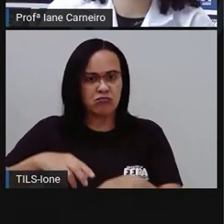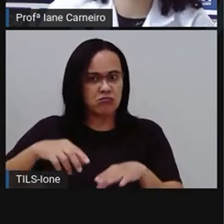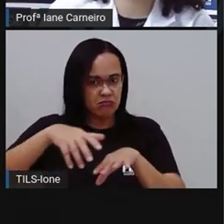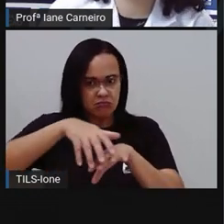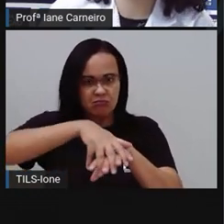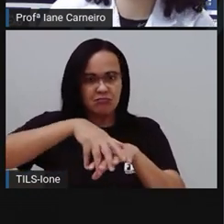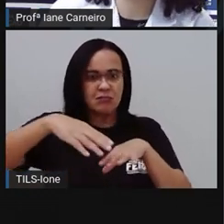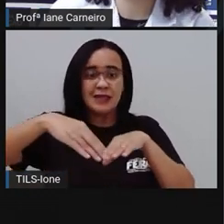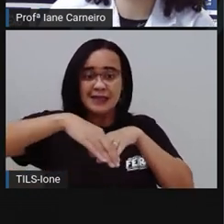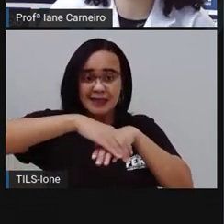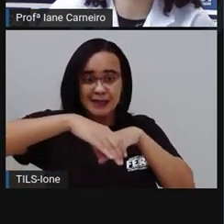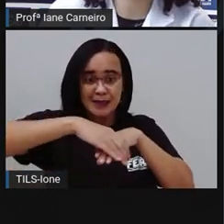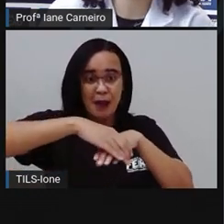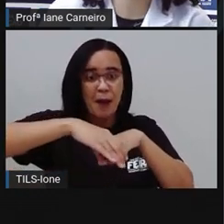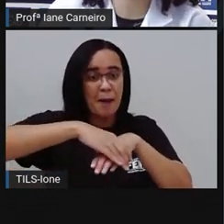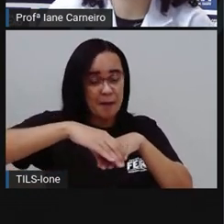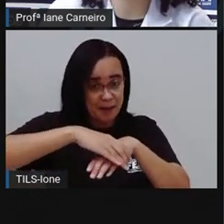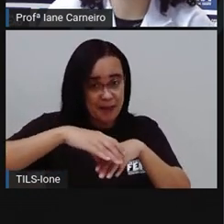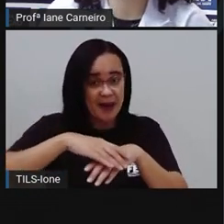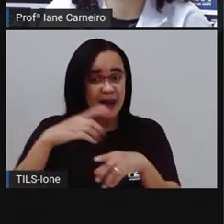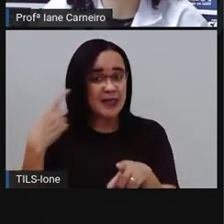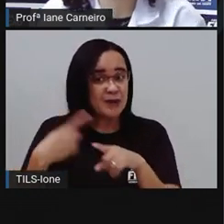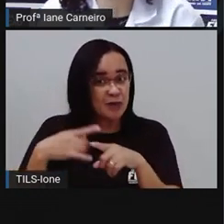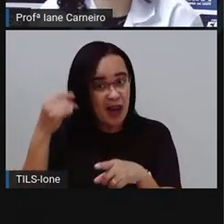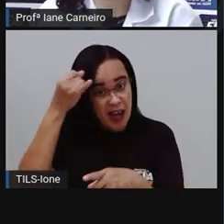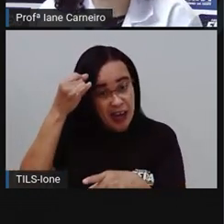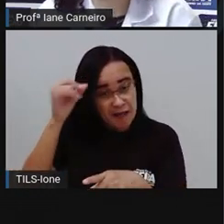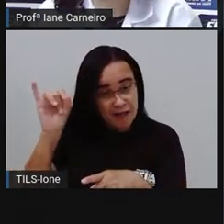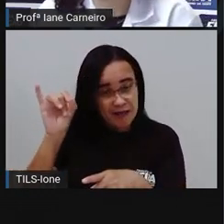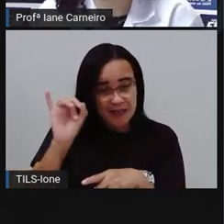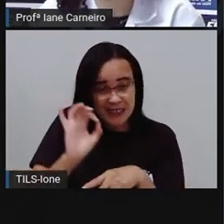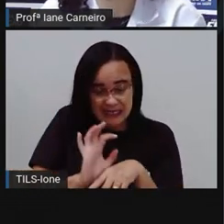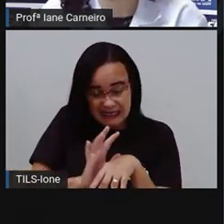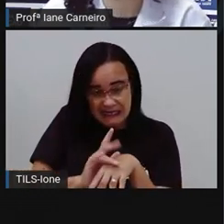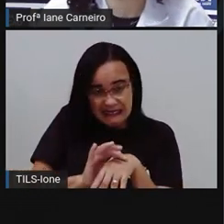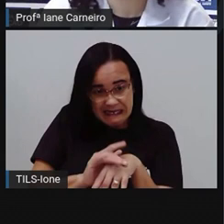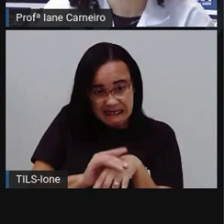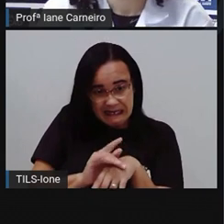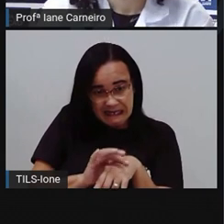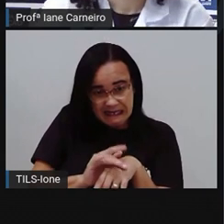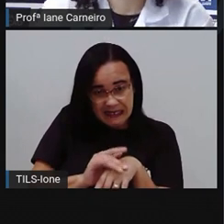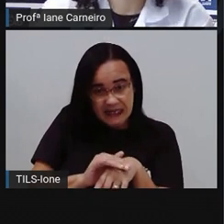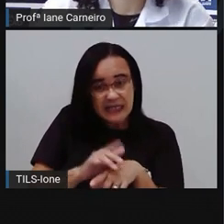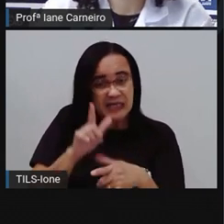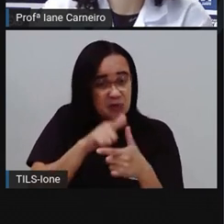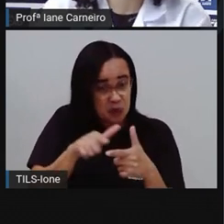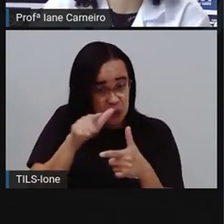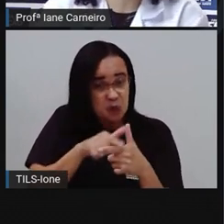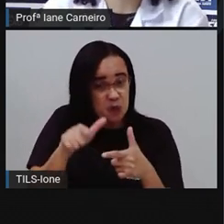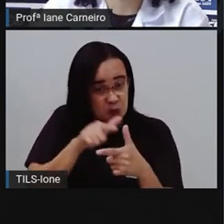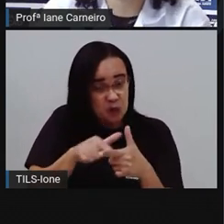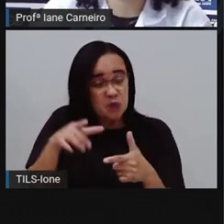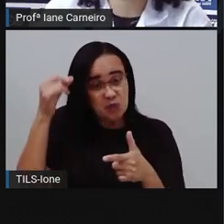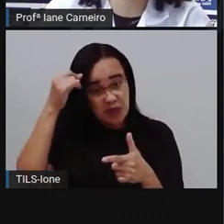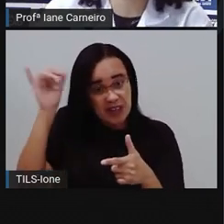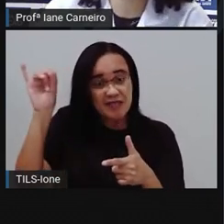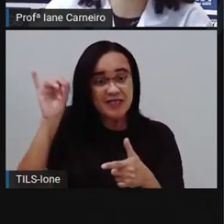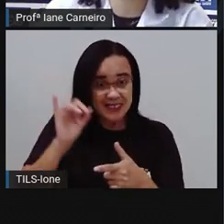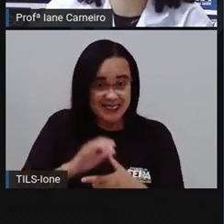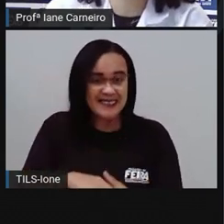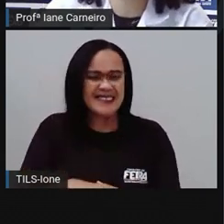Assim, os bichos de pé não conseguem entrar no pezinho dele. O bicho de pé